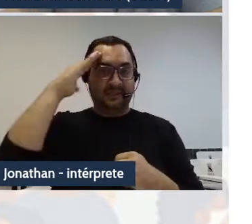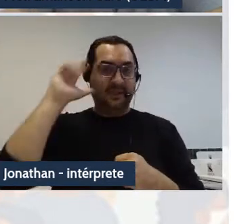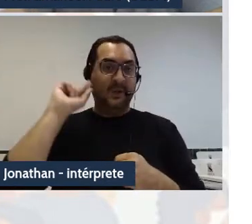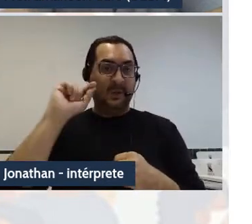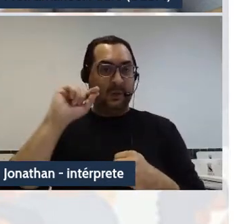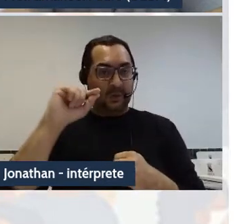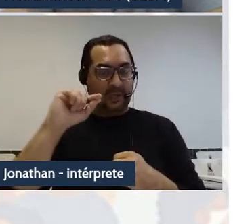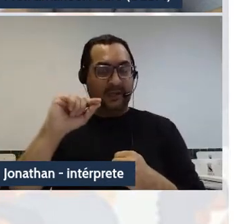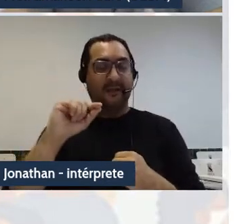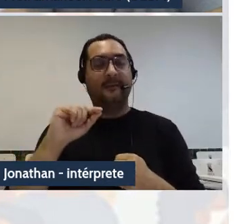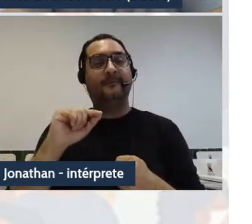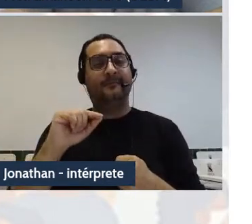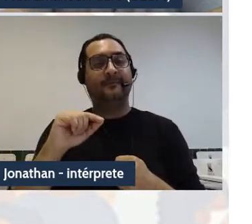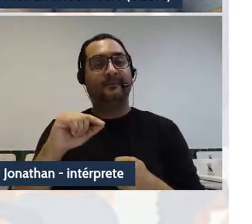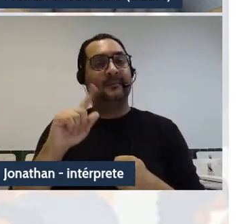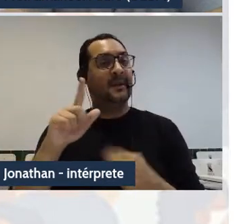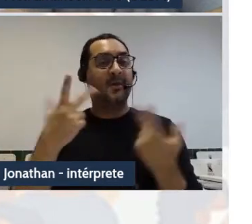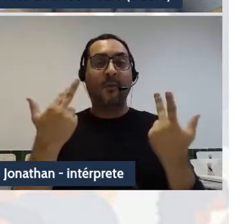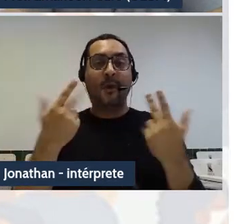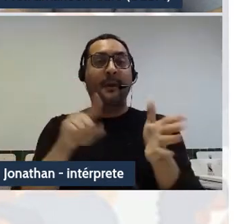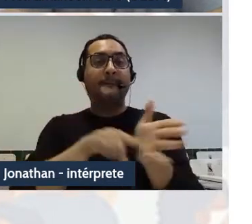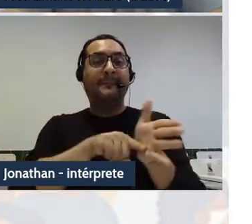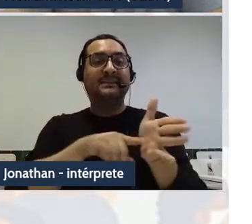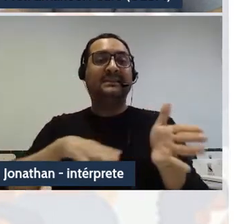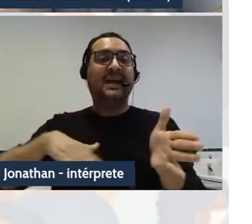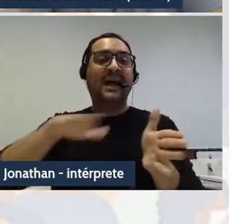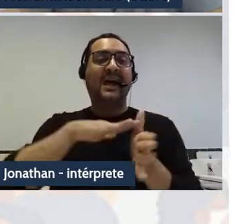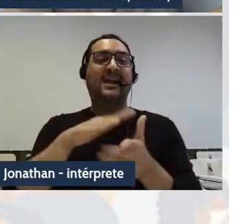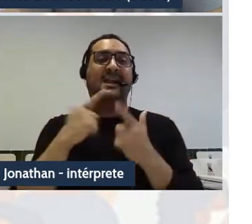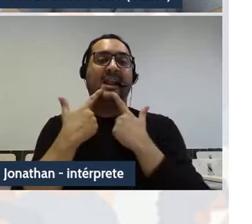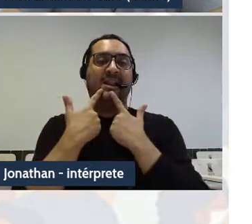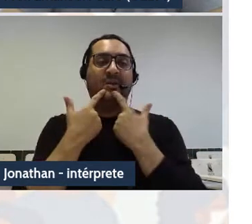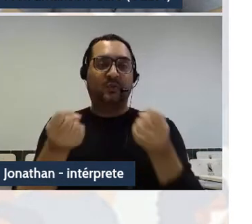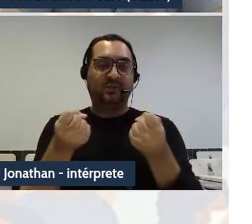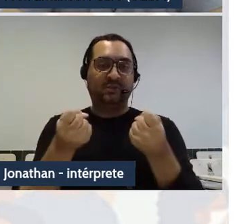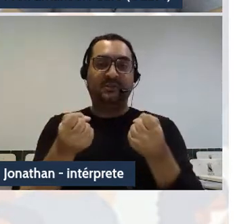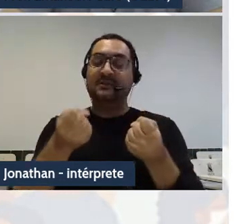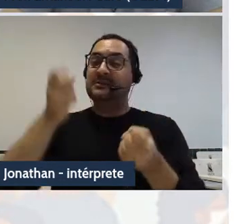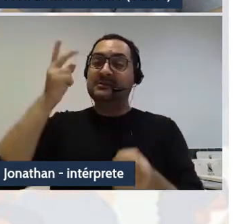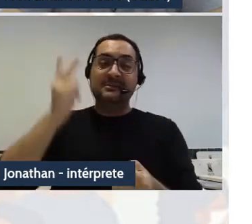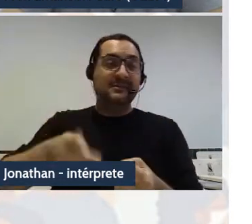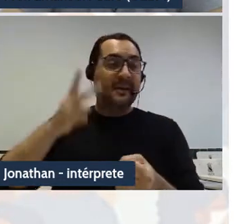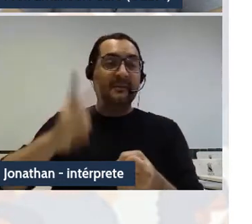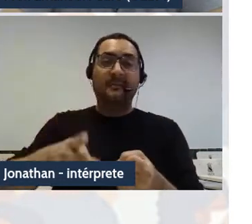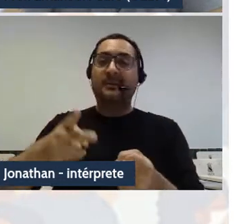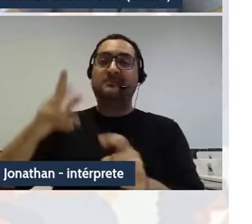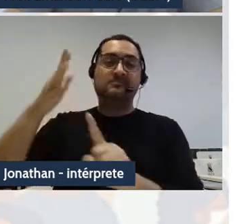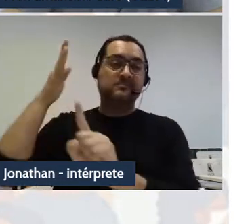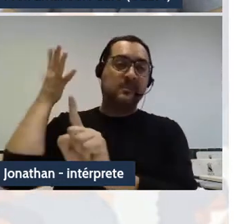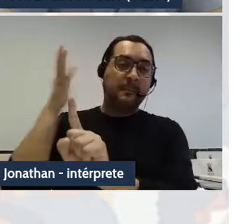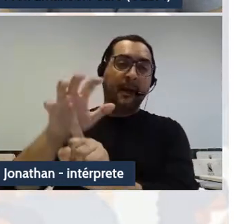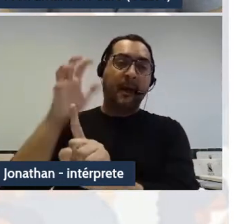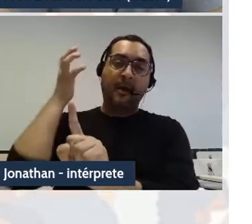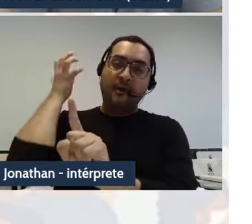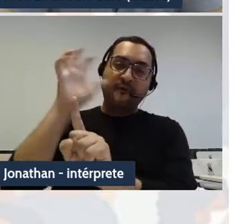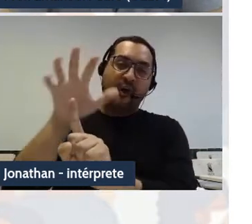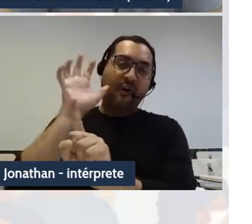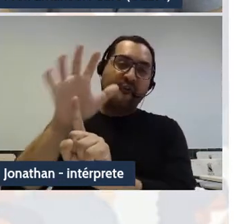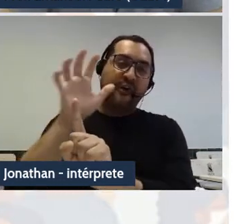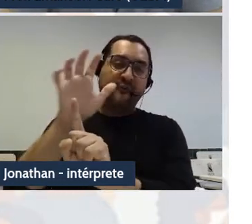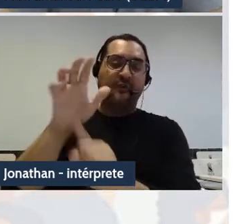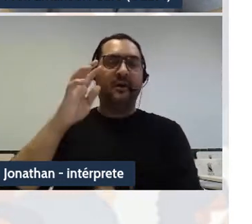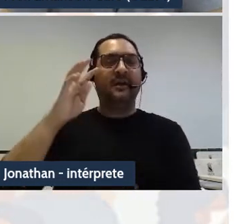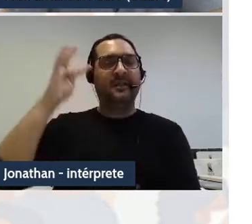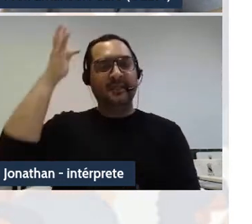redonda, e isso se inclui às pesquisas na área de linguística que receberam no mesmo período uma forte influência adivinha das teorias da